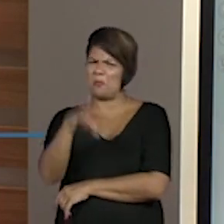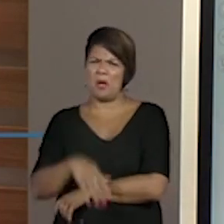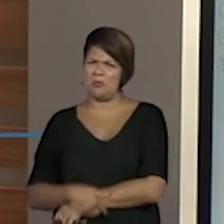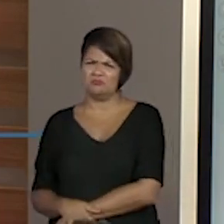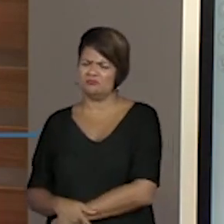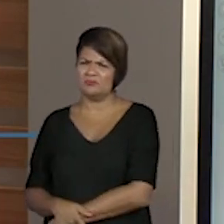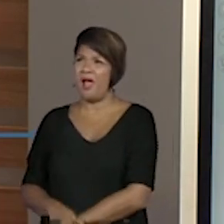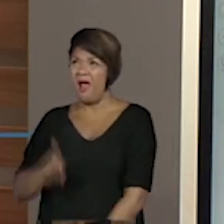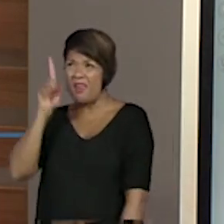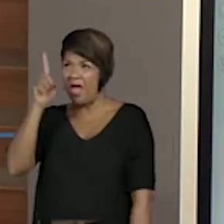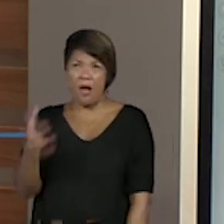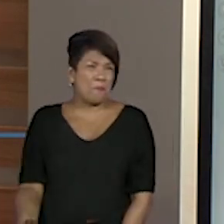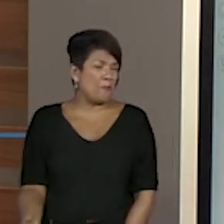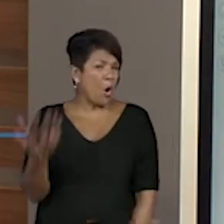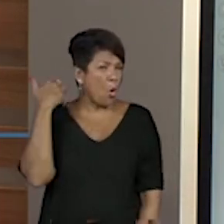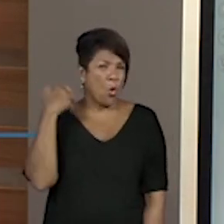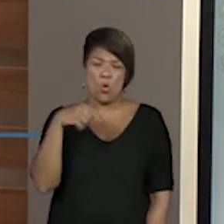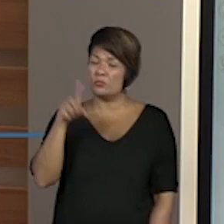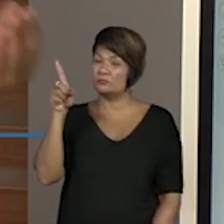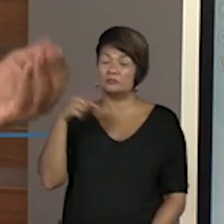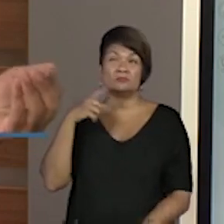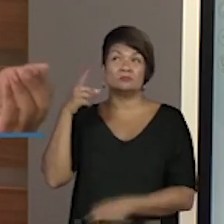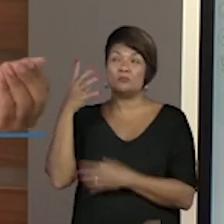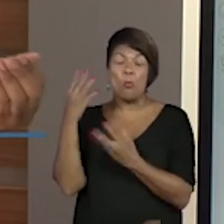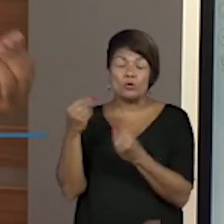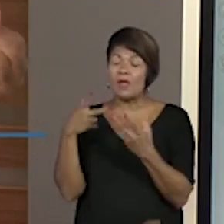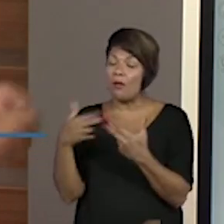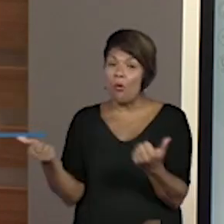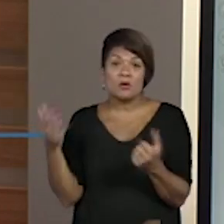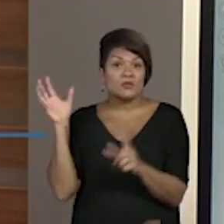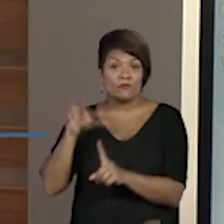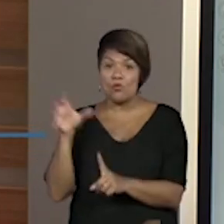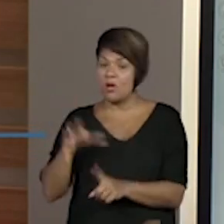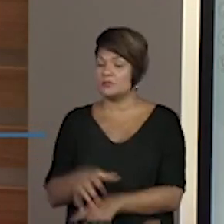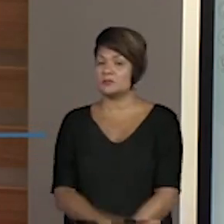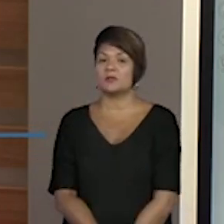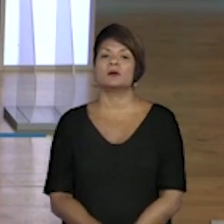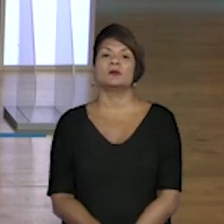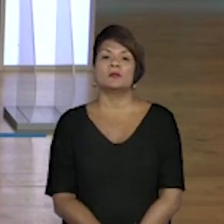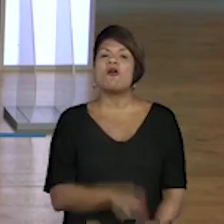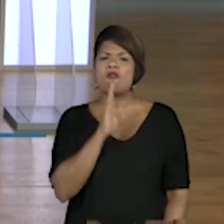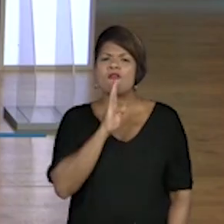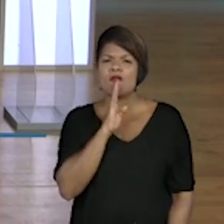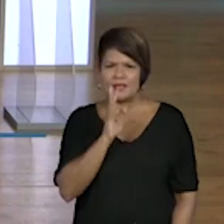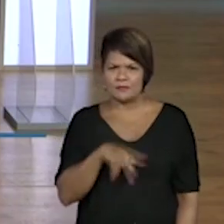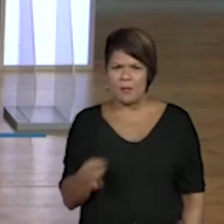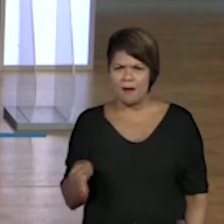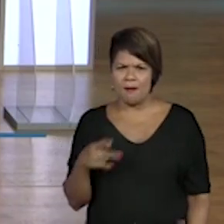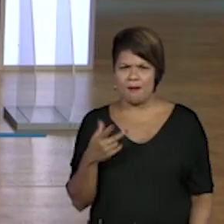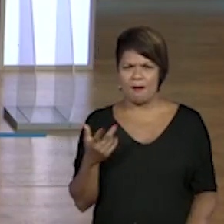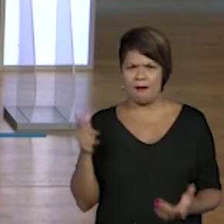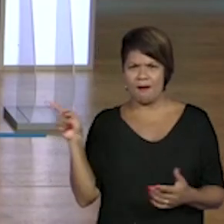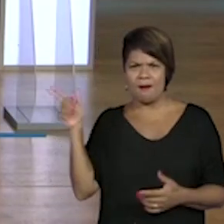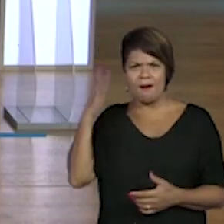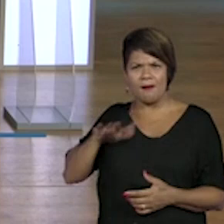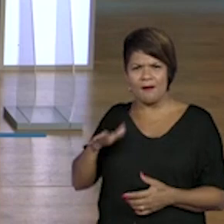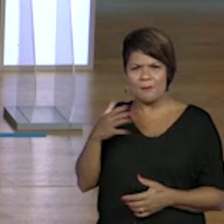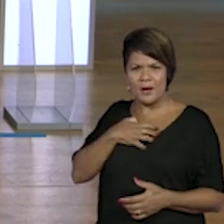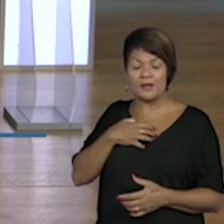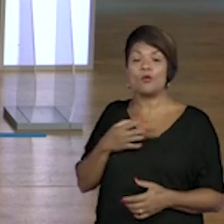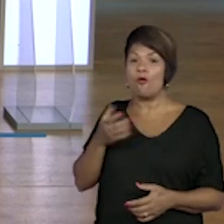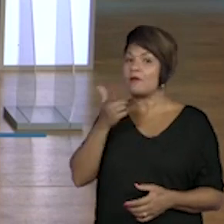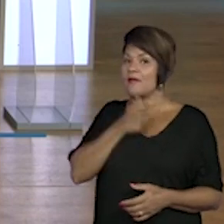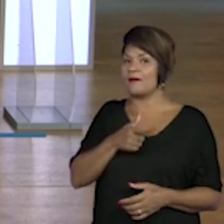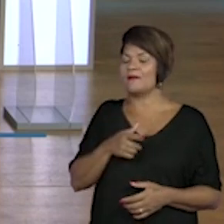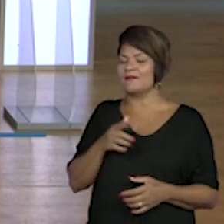presença da cultura africana com muito mais força. Conhece a Bahia, professora? Conheço, professor. A professora Sandra falou que você está ficando com